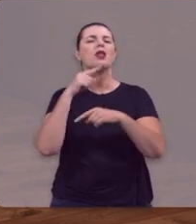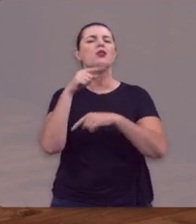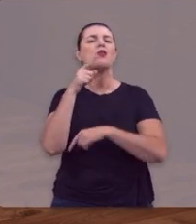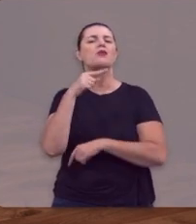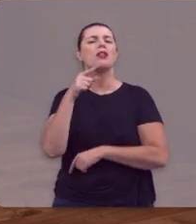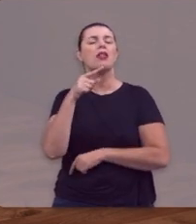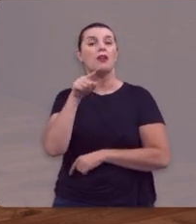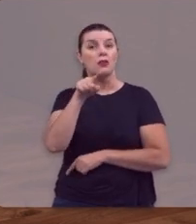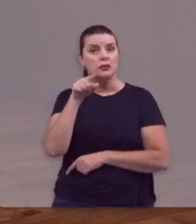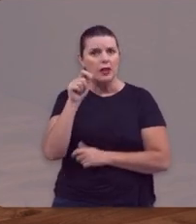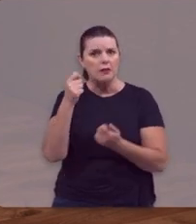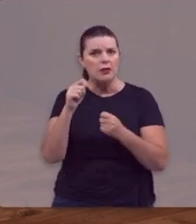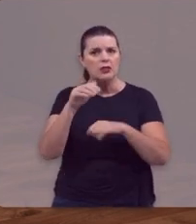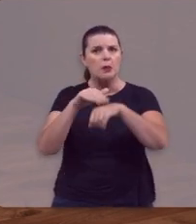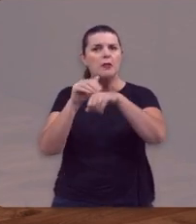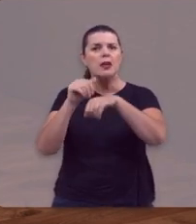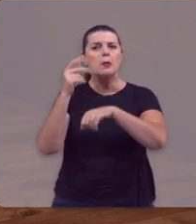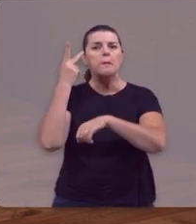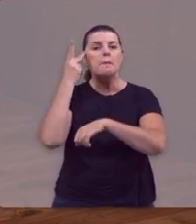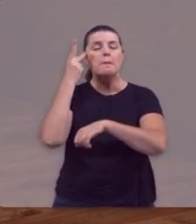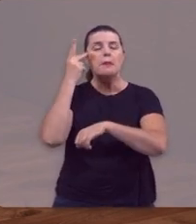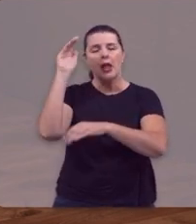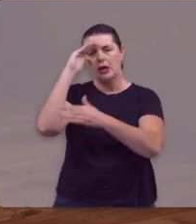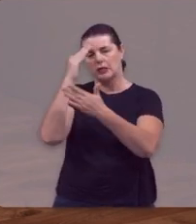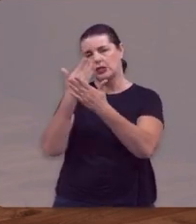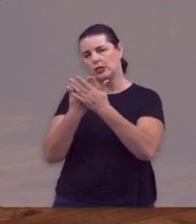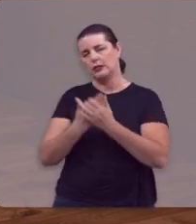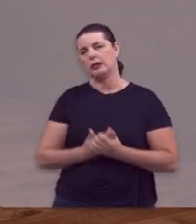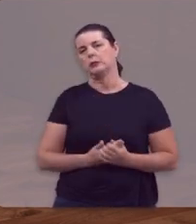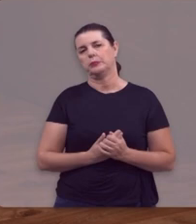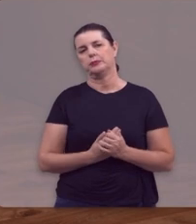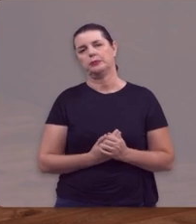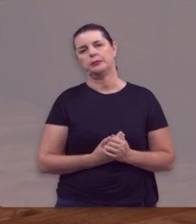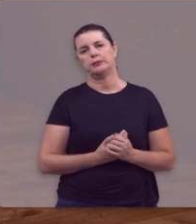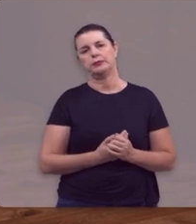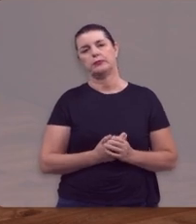Você não foi chamado para duvidar, você foi chamado para crer.